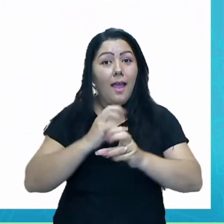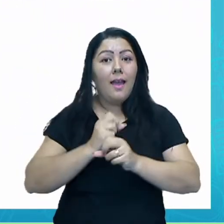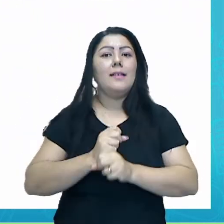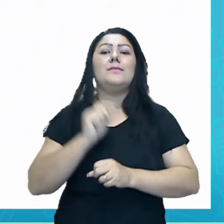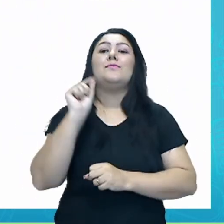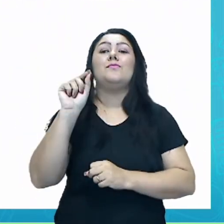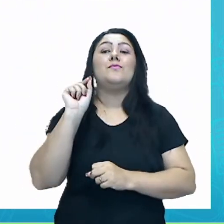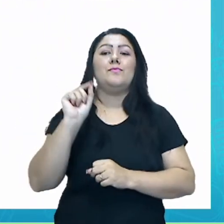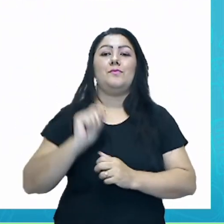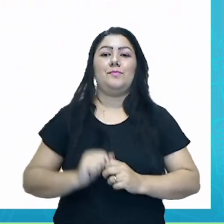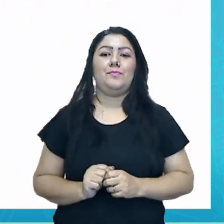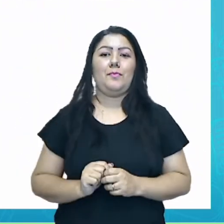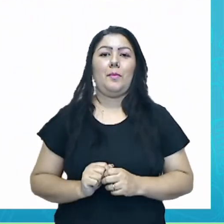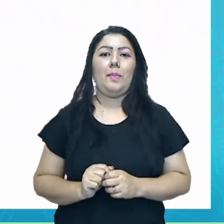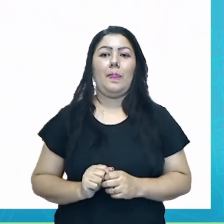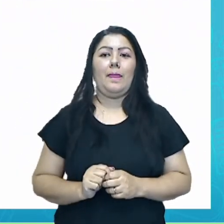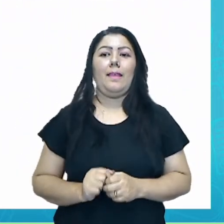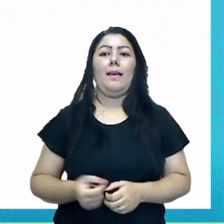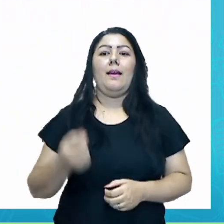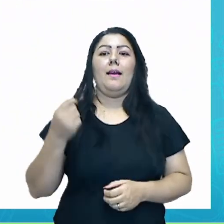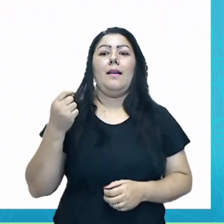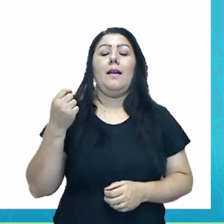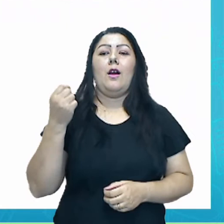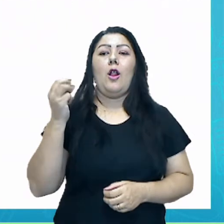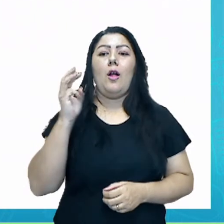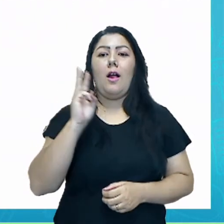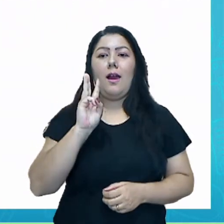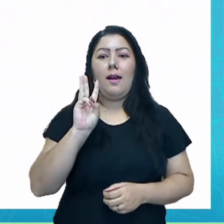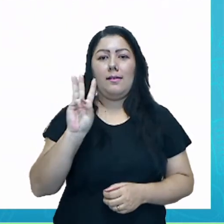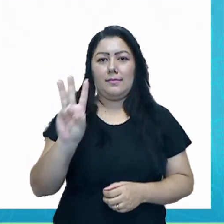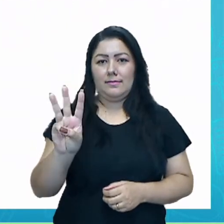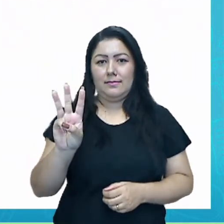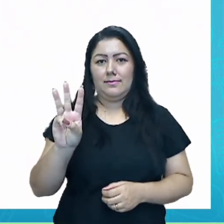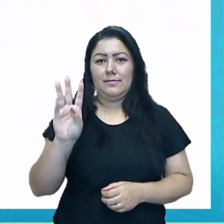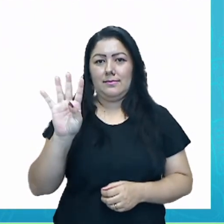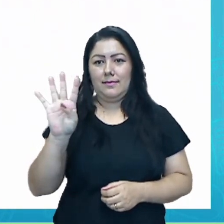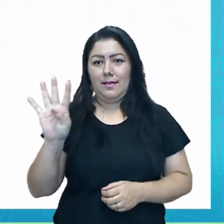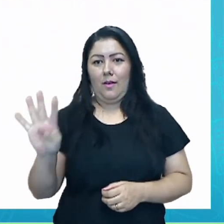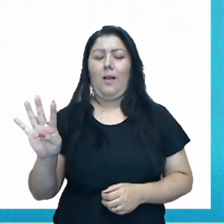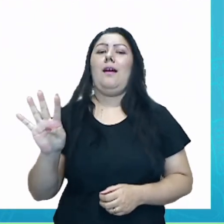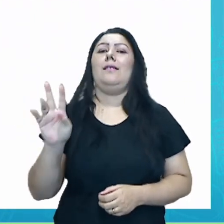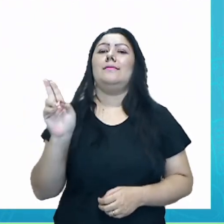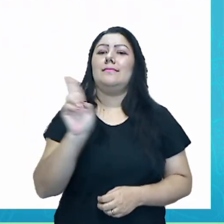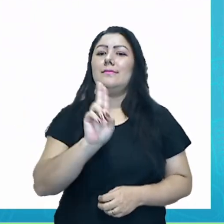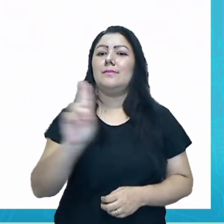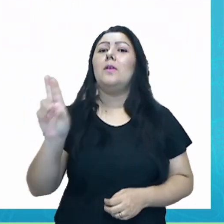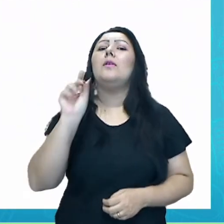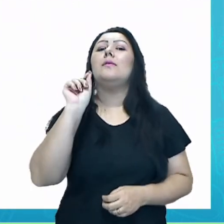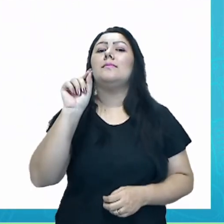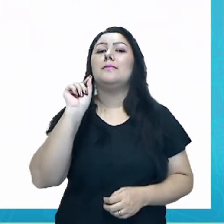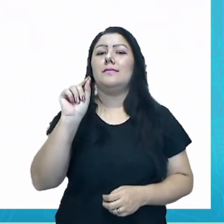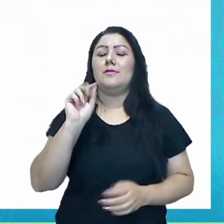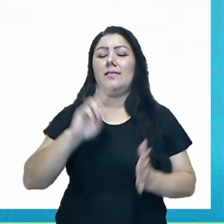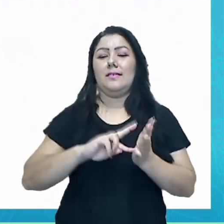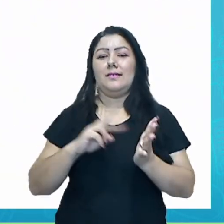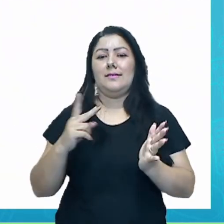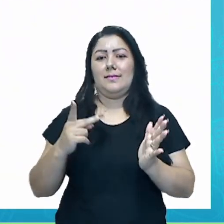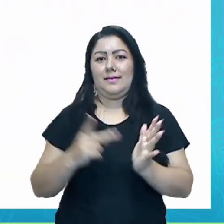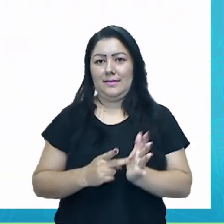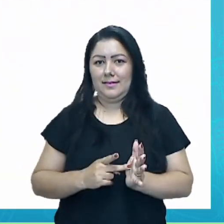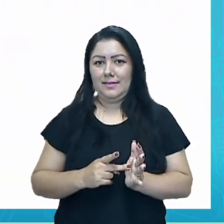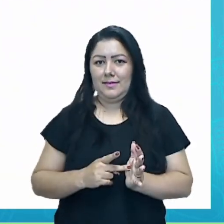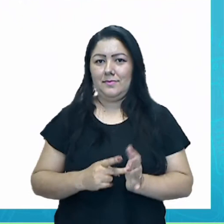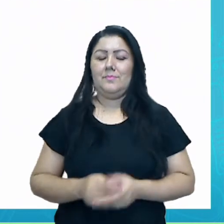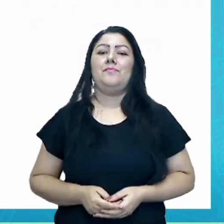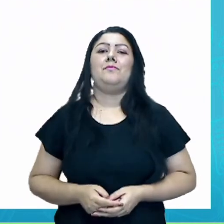a monocromia, a policromia, a tonalidade e matiz. Manipulando as cores, é possível